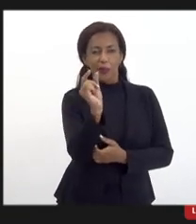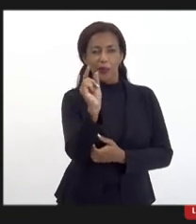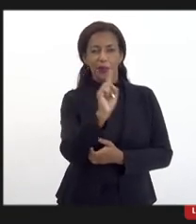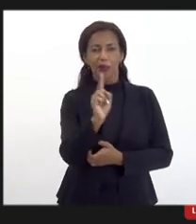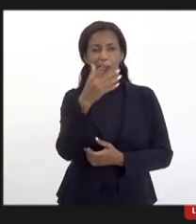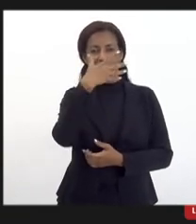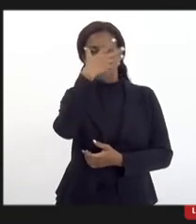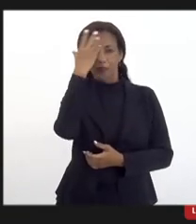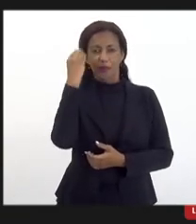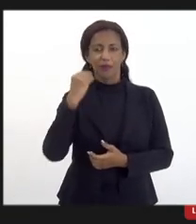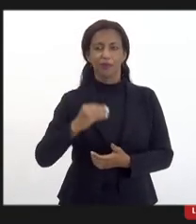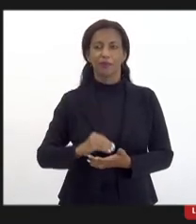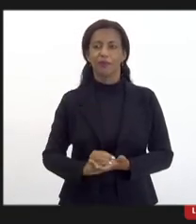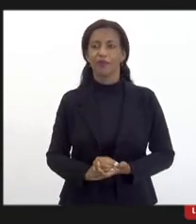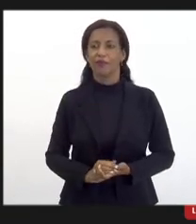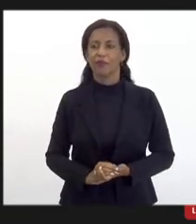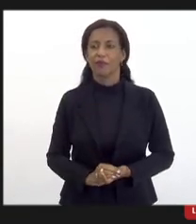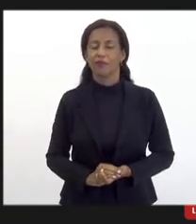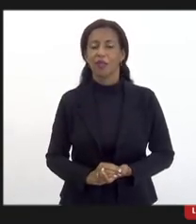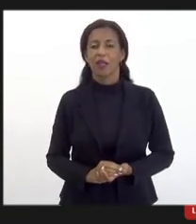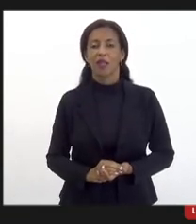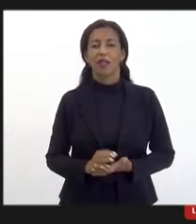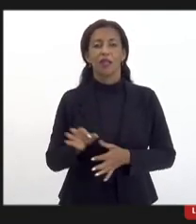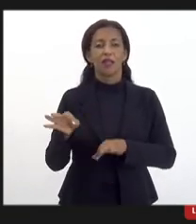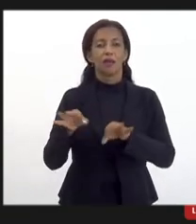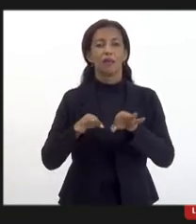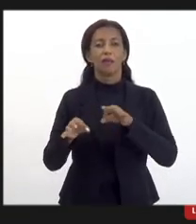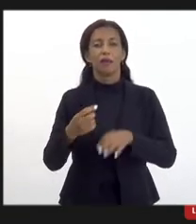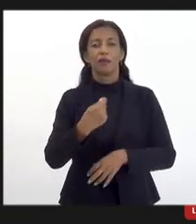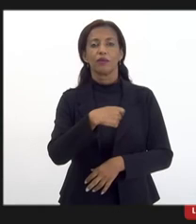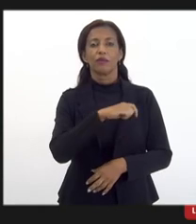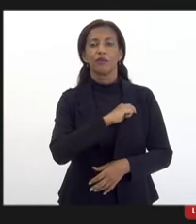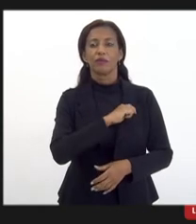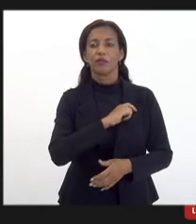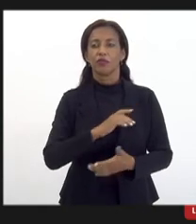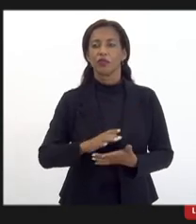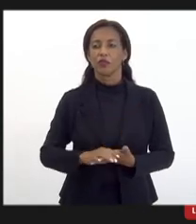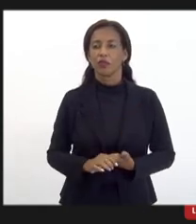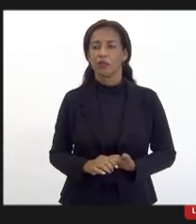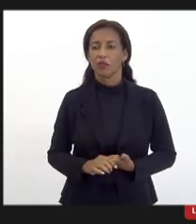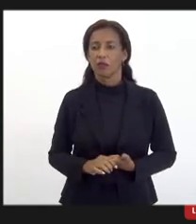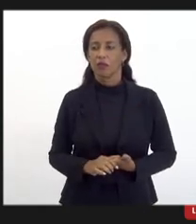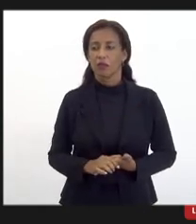seria aquele plano de incentivo fiscal linkado a um plano de negócio